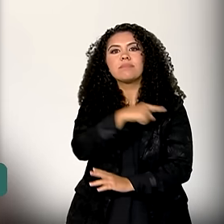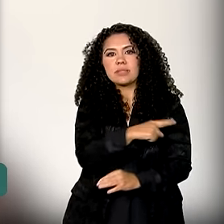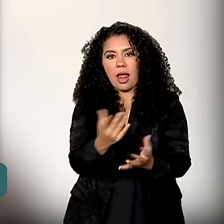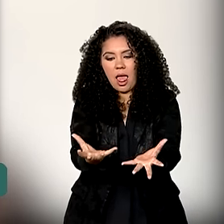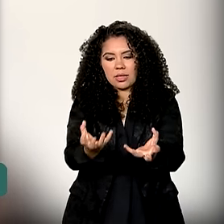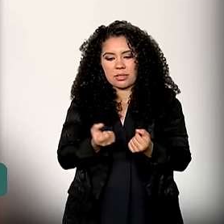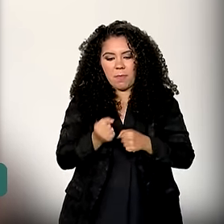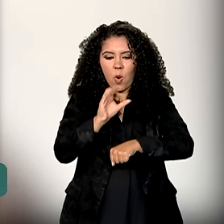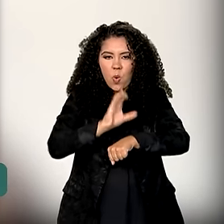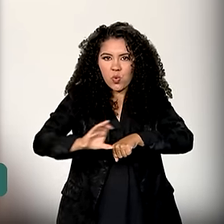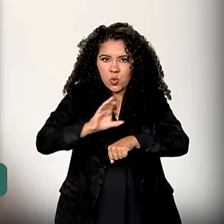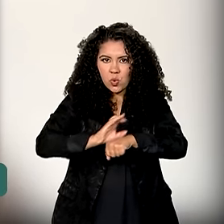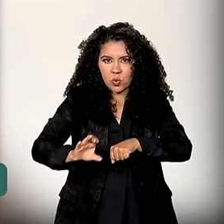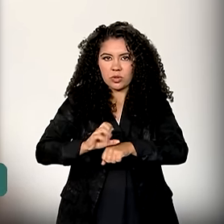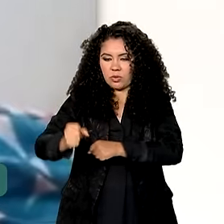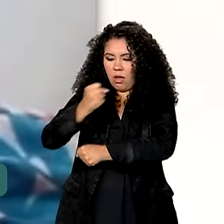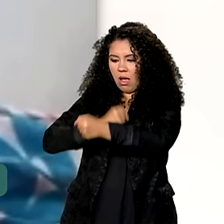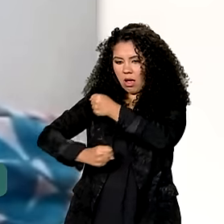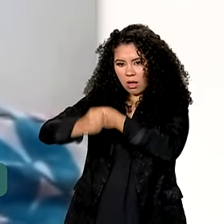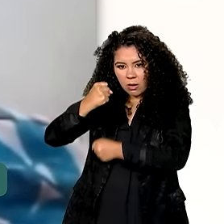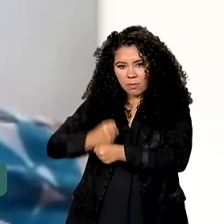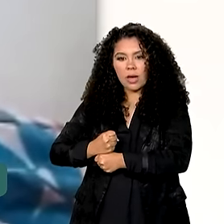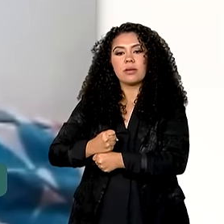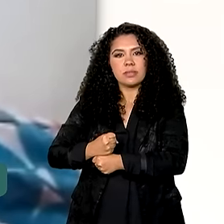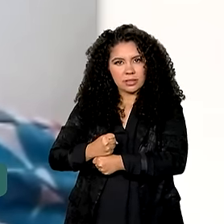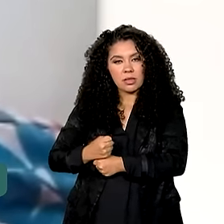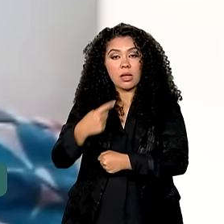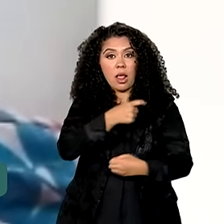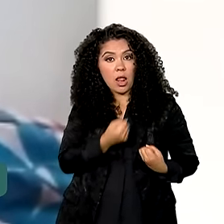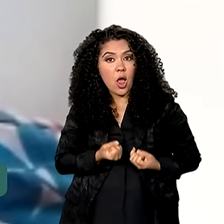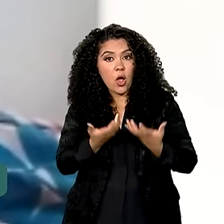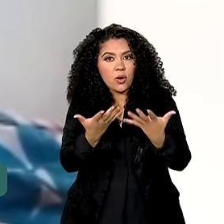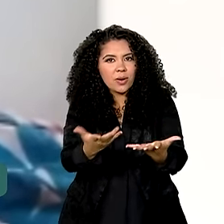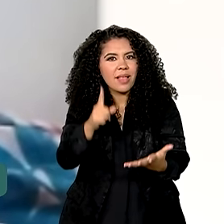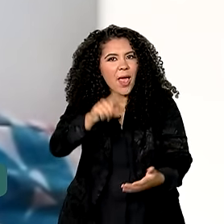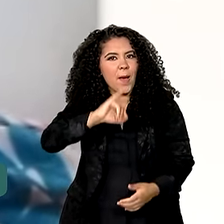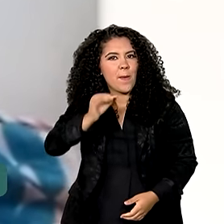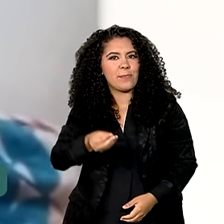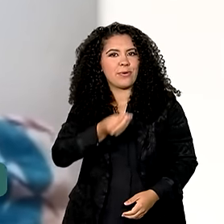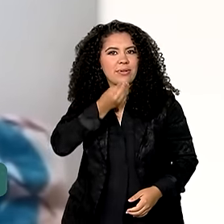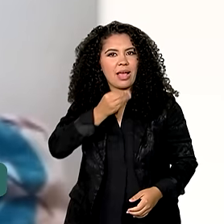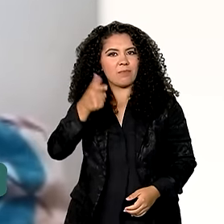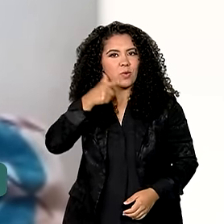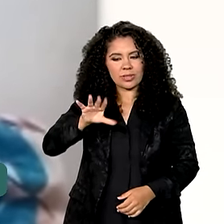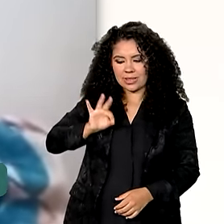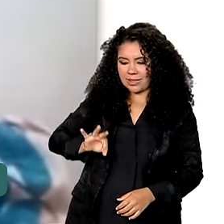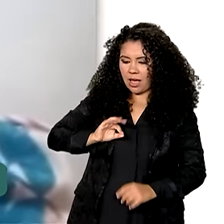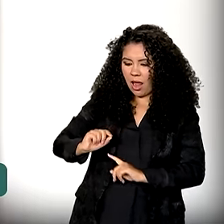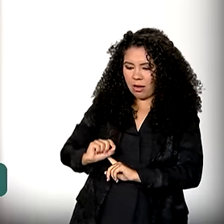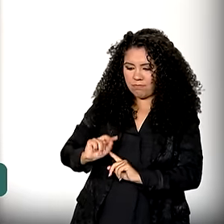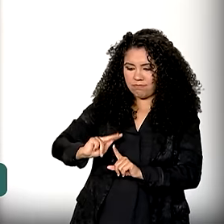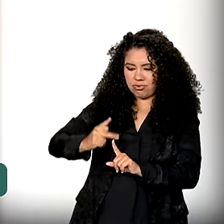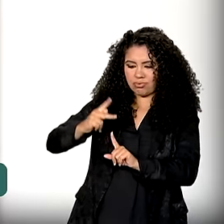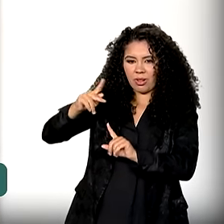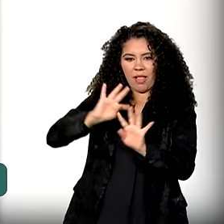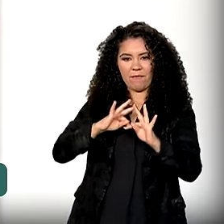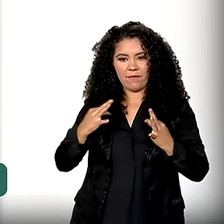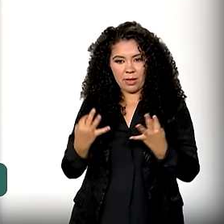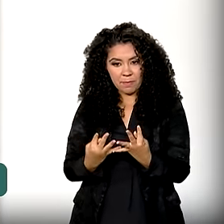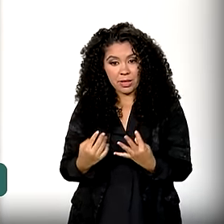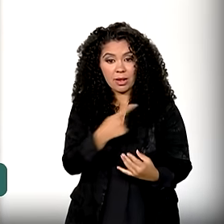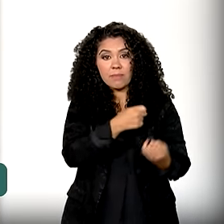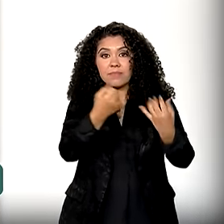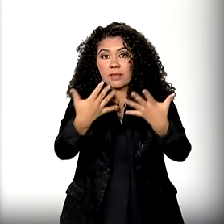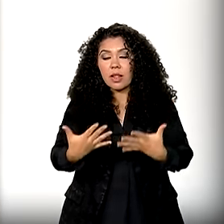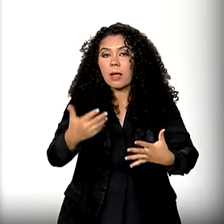pelo programa no ano passado e conta que foi uma oportunidade para aumentar a renda da família. Para mim, foi